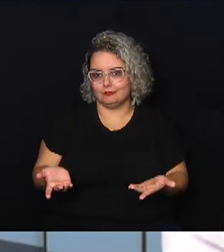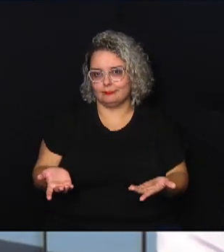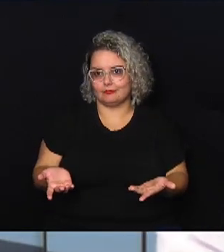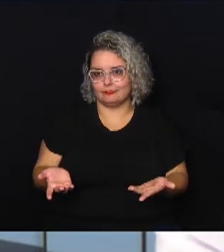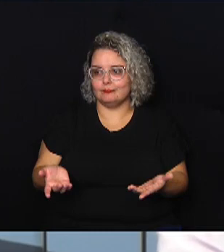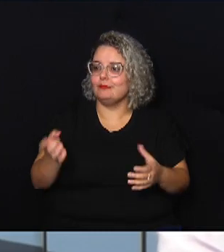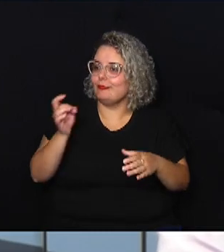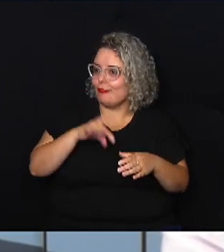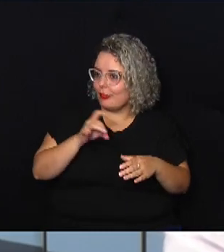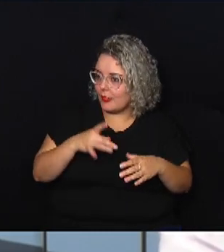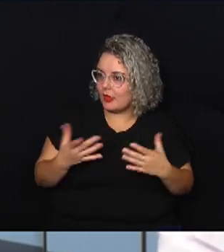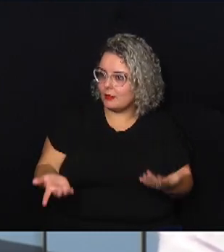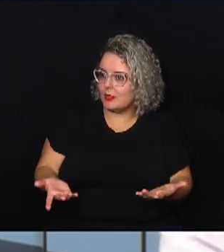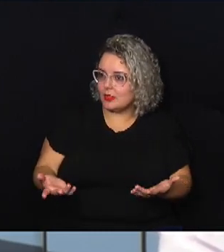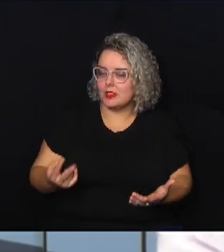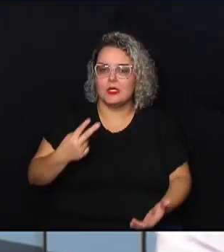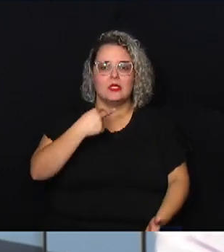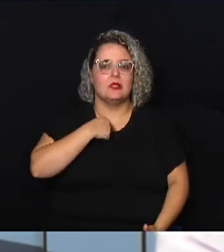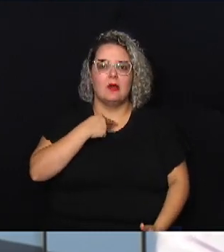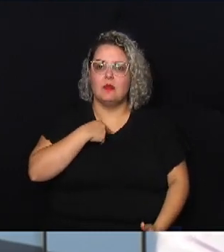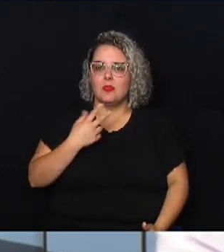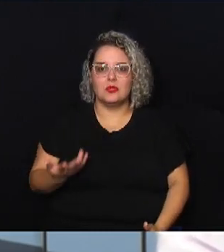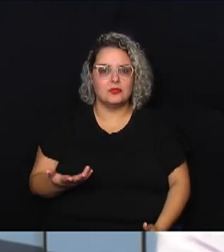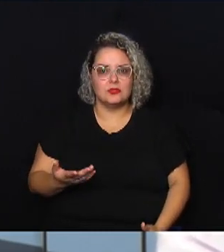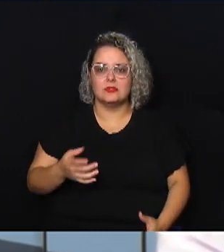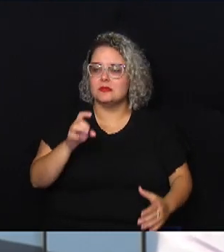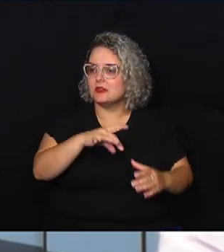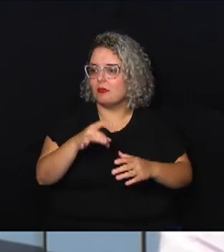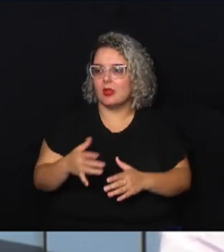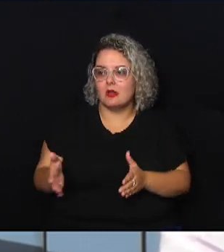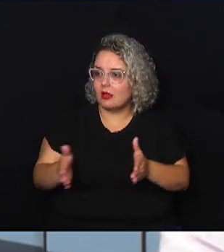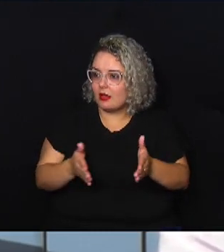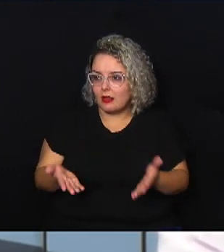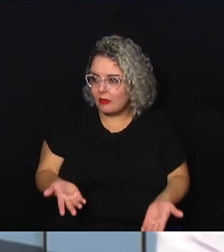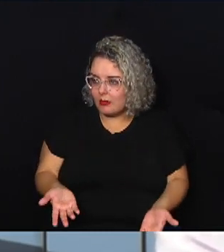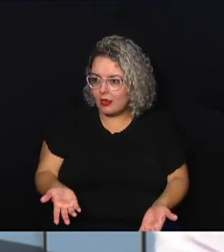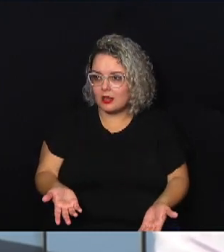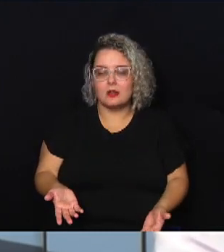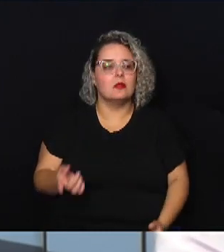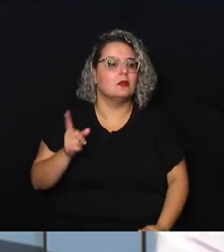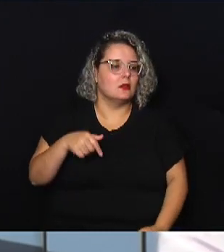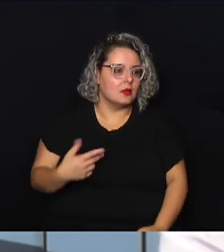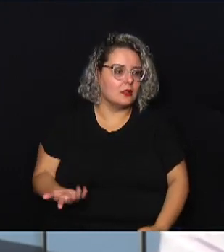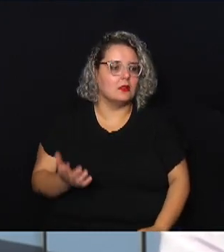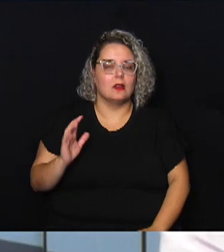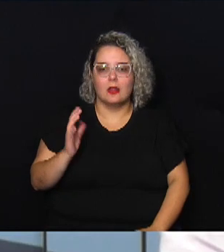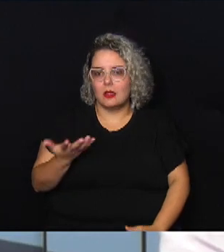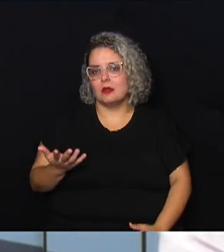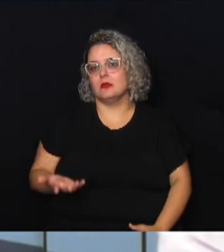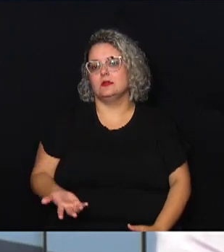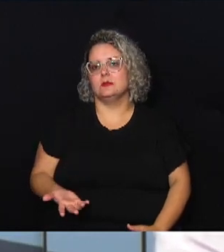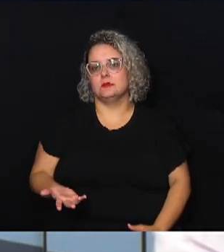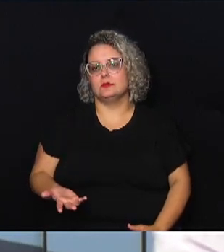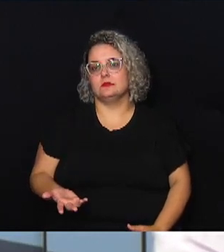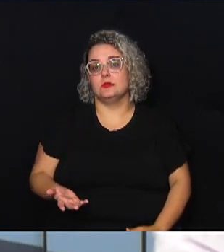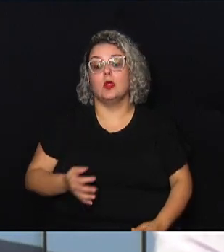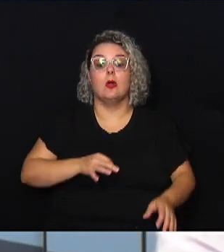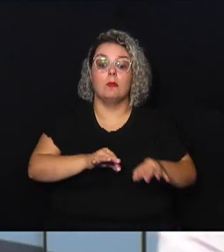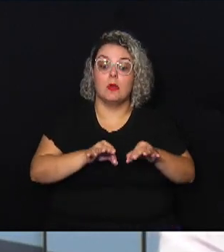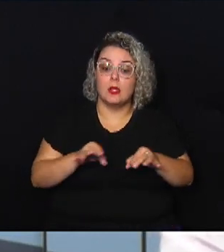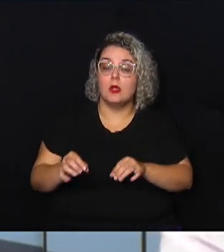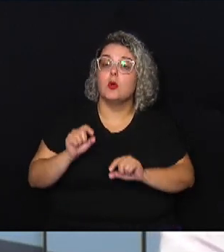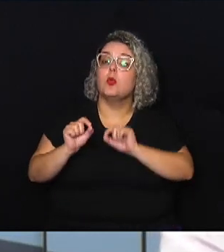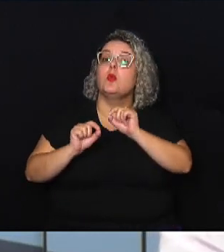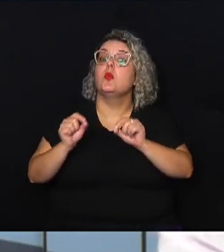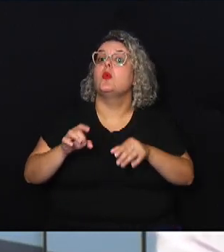árvores que não podiam ser plantadas naquela região e hoje elas estão caindo. Então, até isso nós temos que fazer. Um planejamento do que